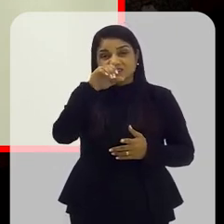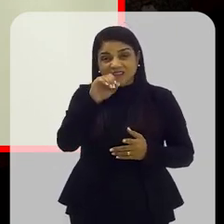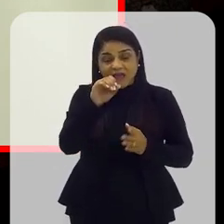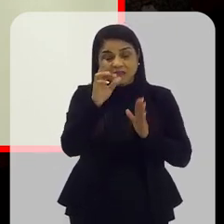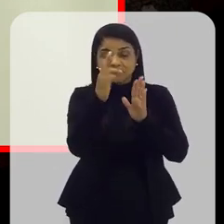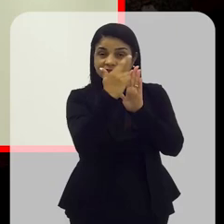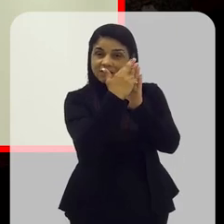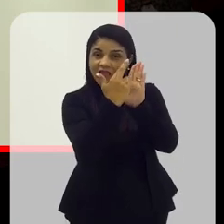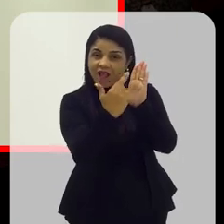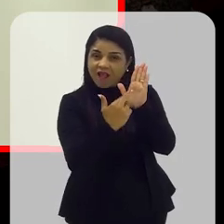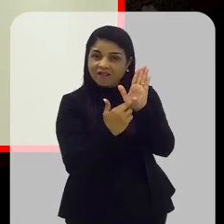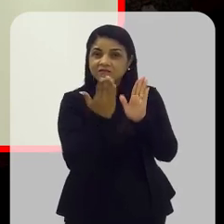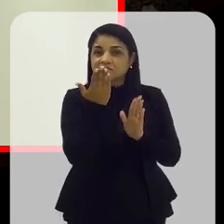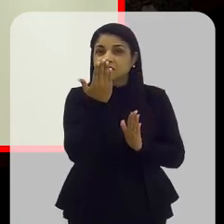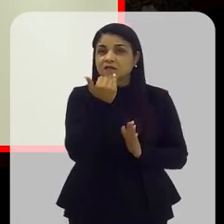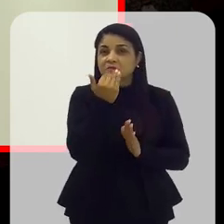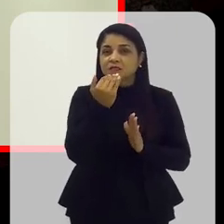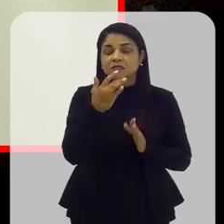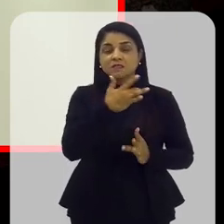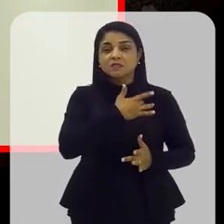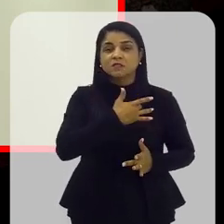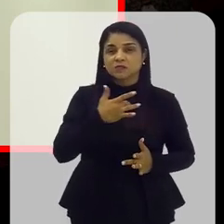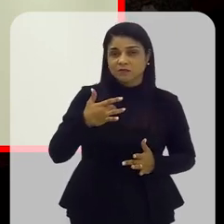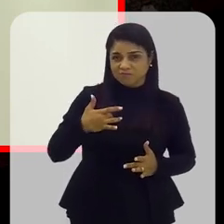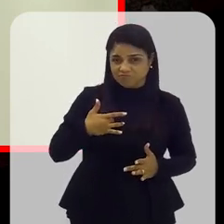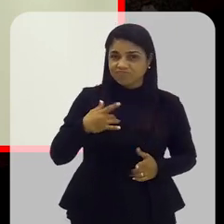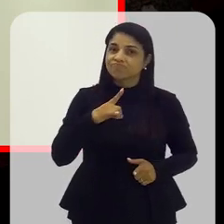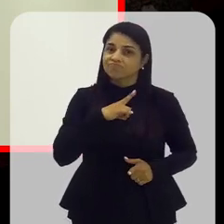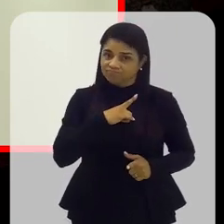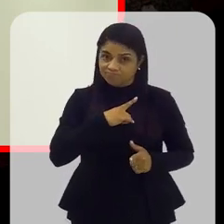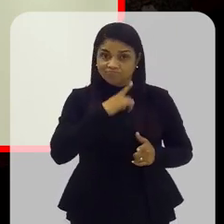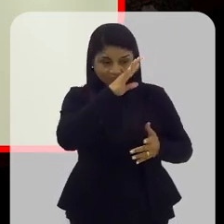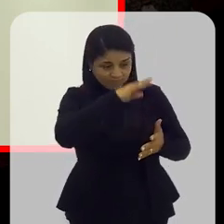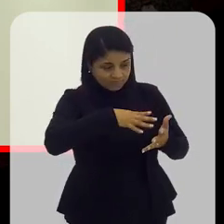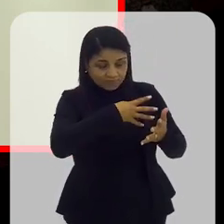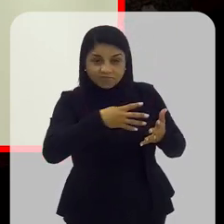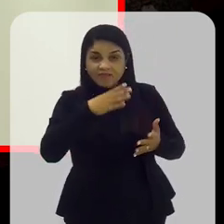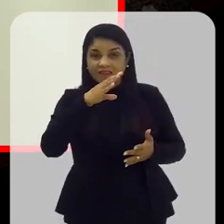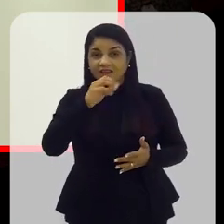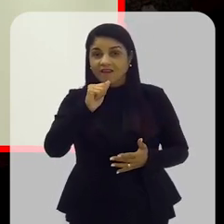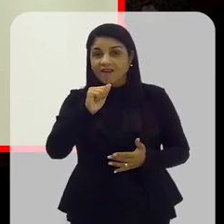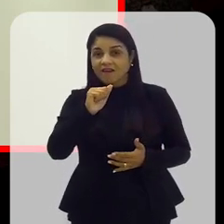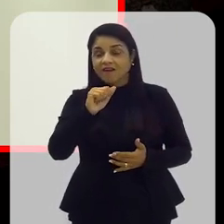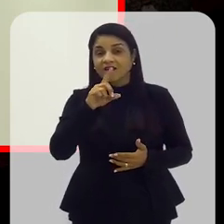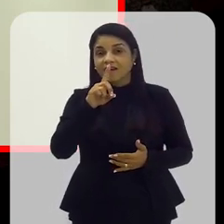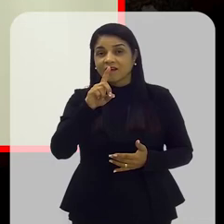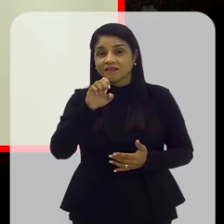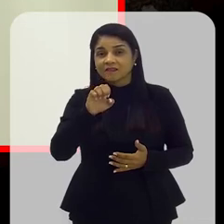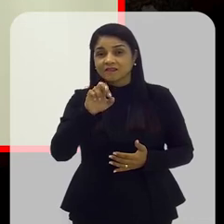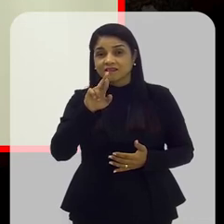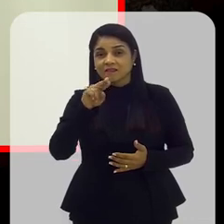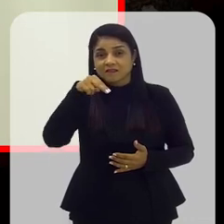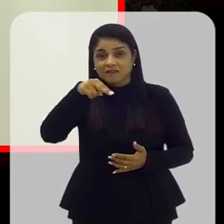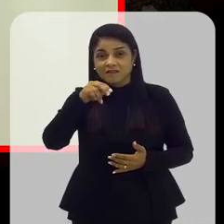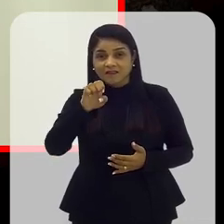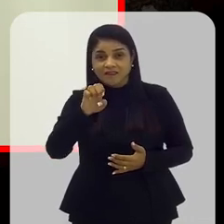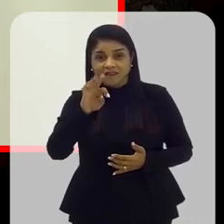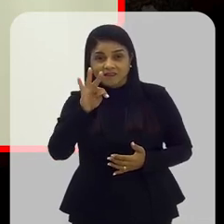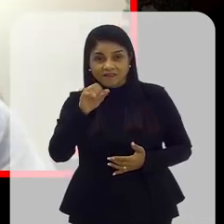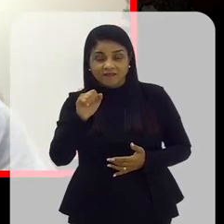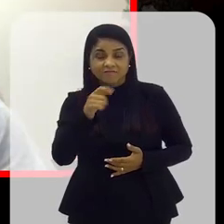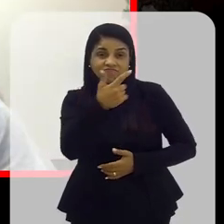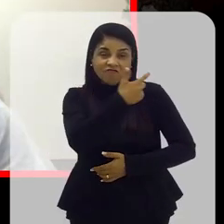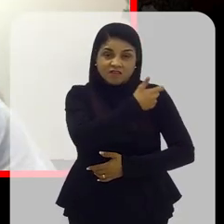patos necessários para uma alimentação saudável, né? Então, é muito precoce que se